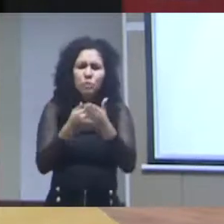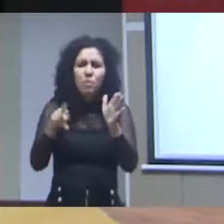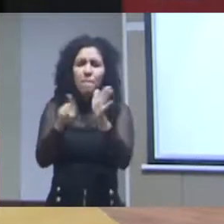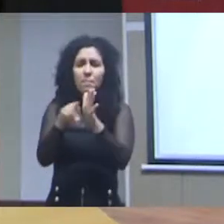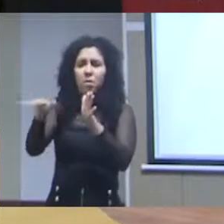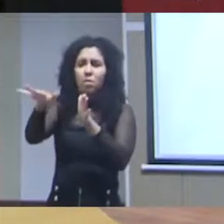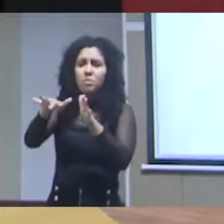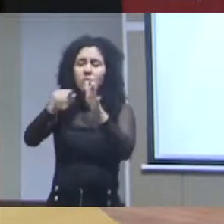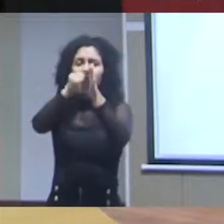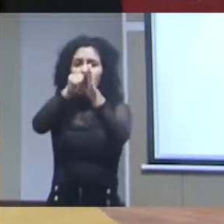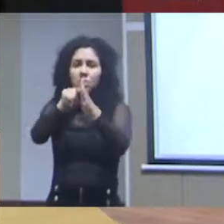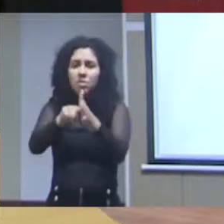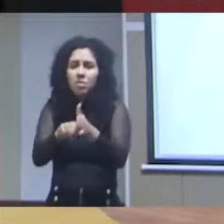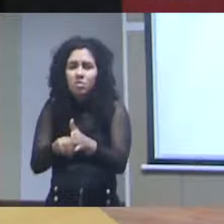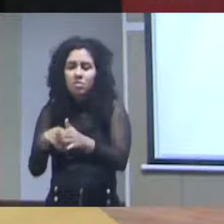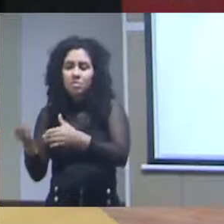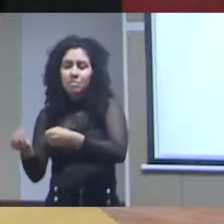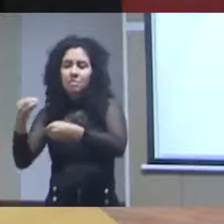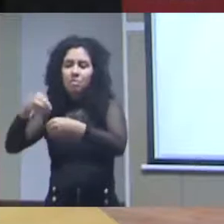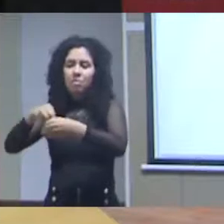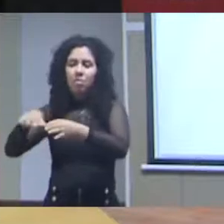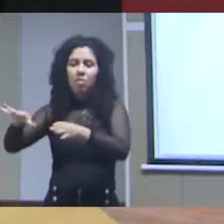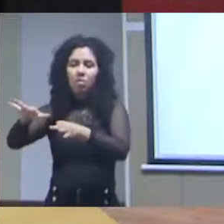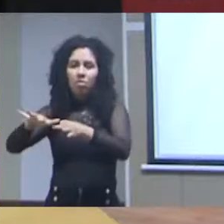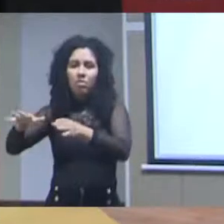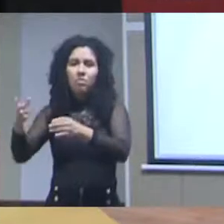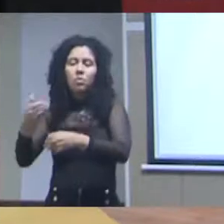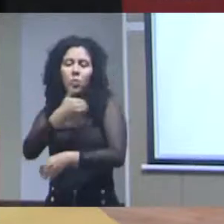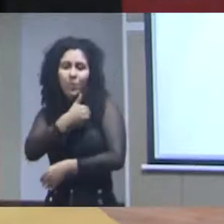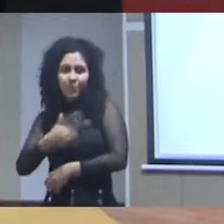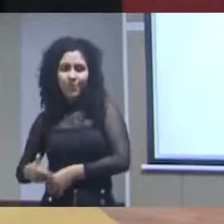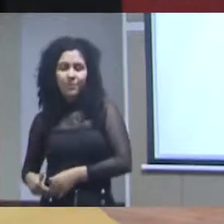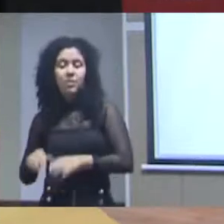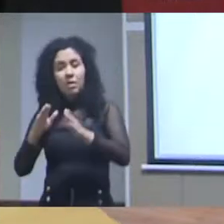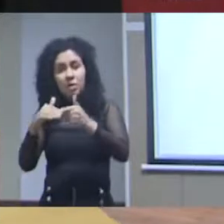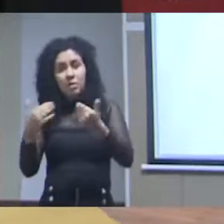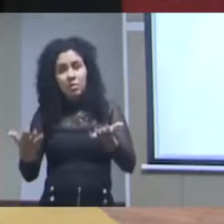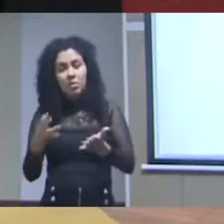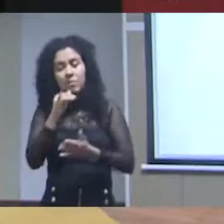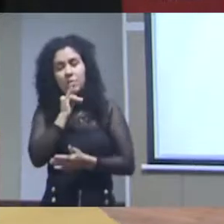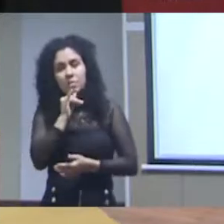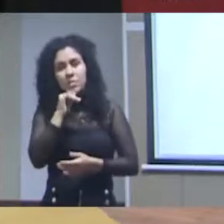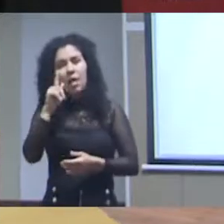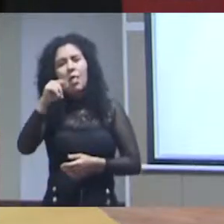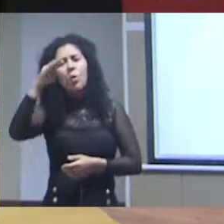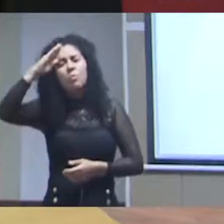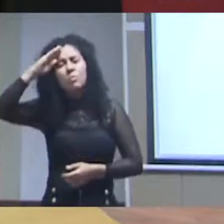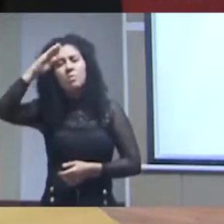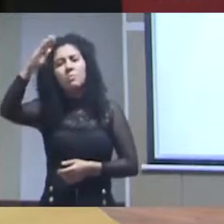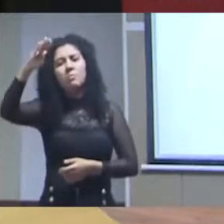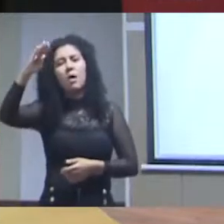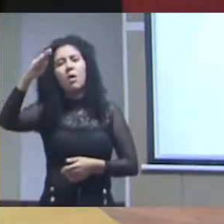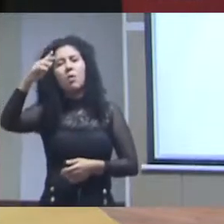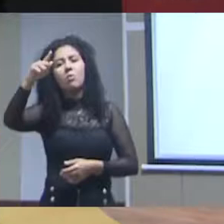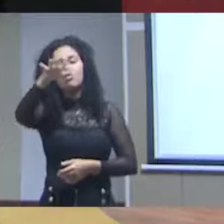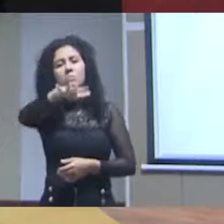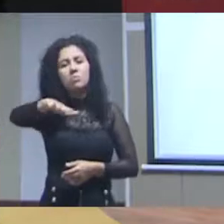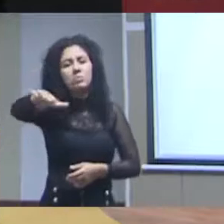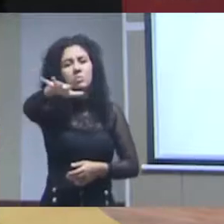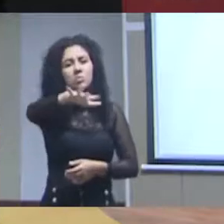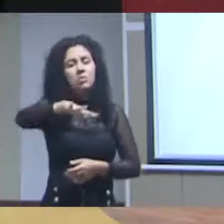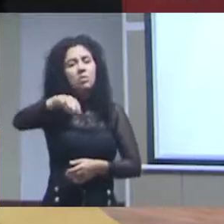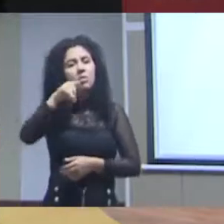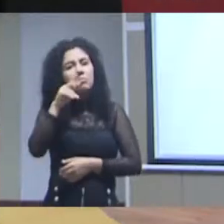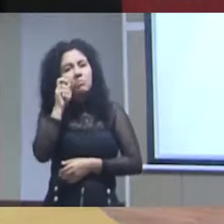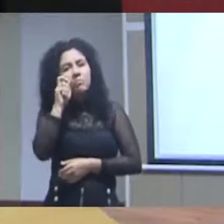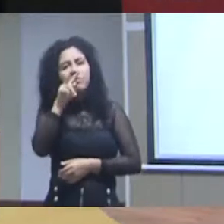pares na academia e no governo então pode dizer que seja o principal público escutado na hora de